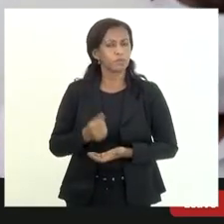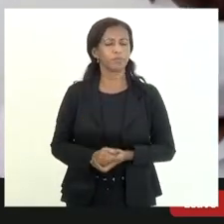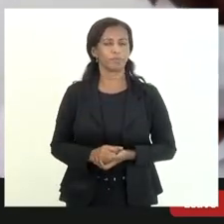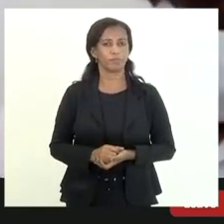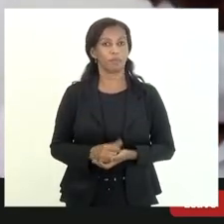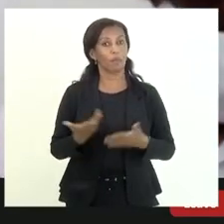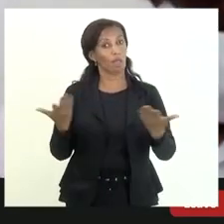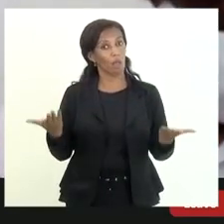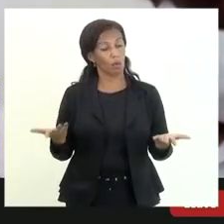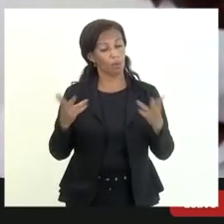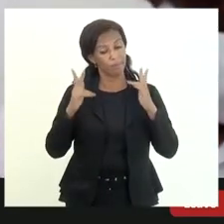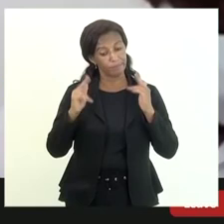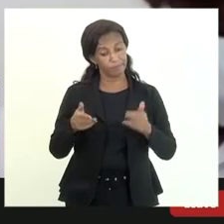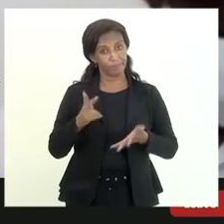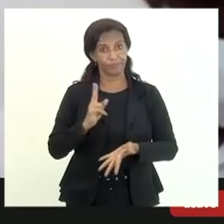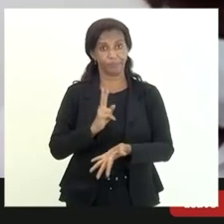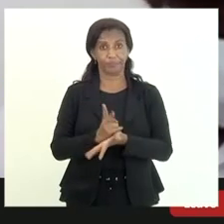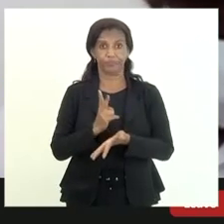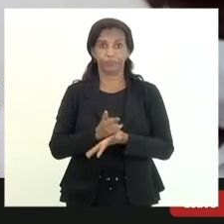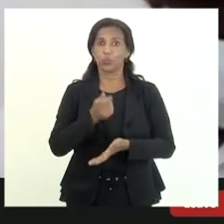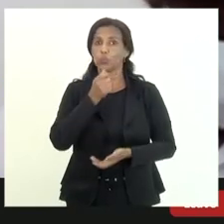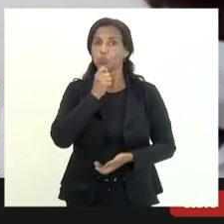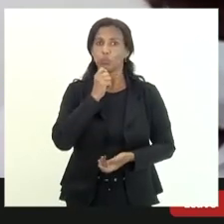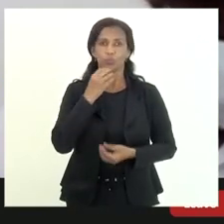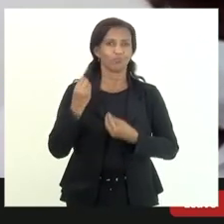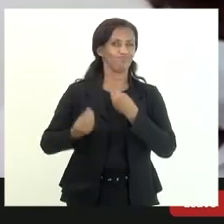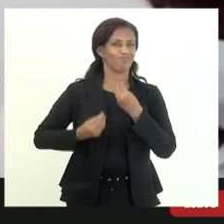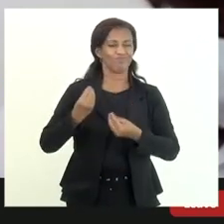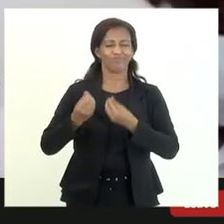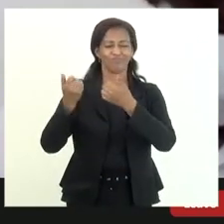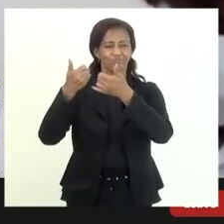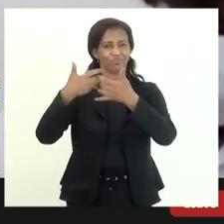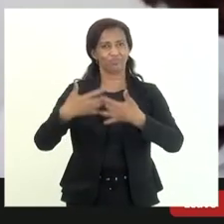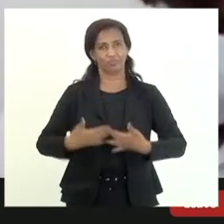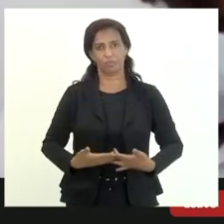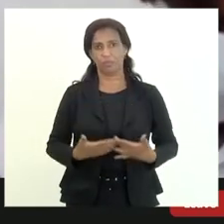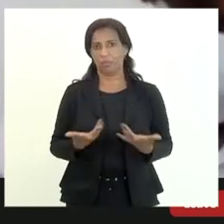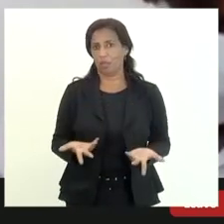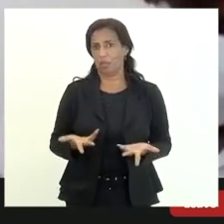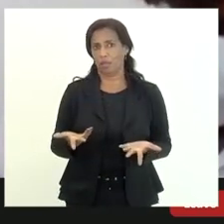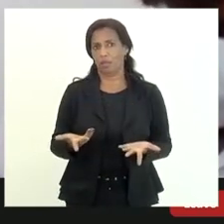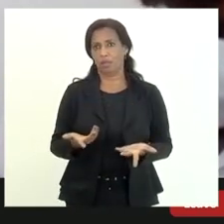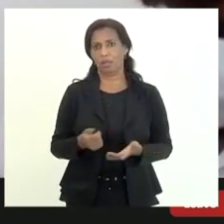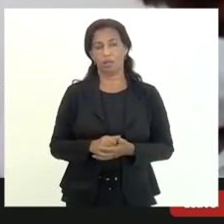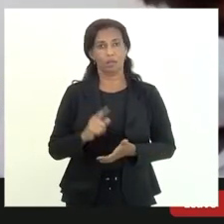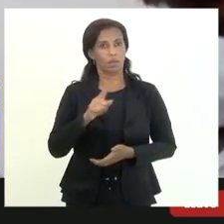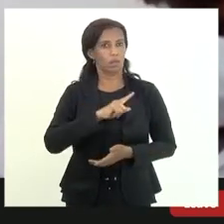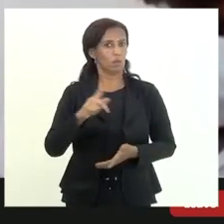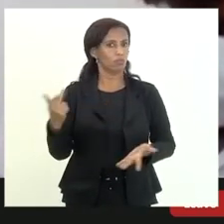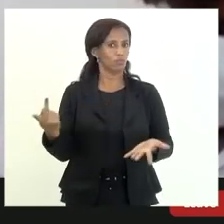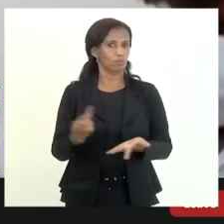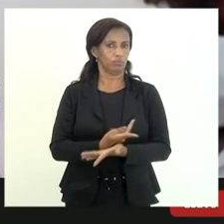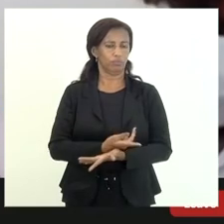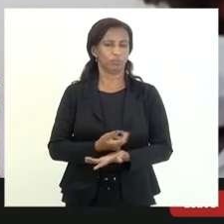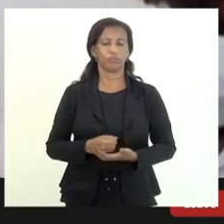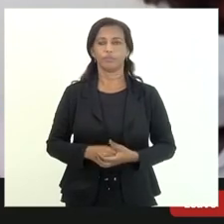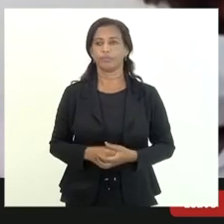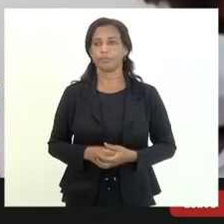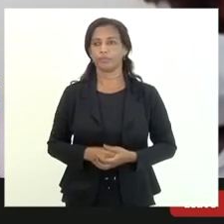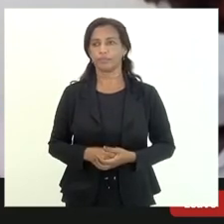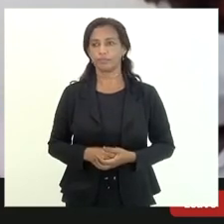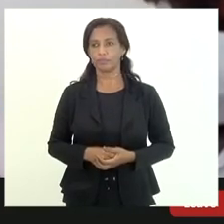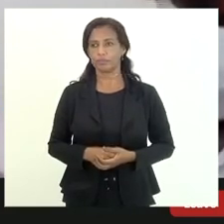do jeito que está realmente não tem não tem justificativa disso não está acontecendo né